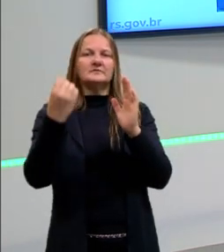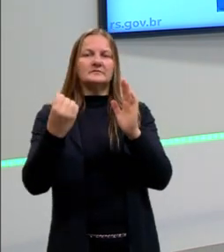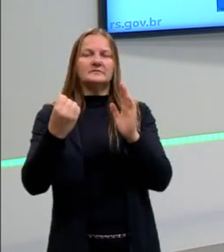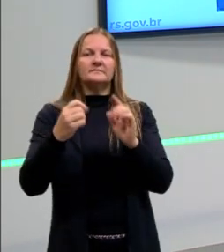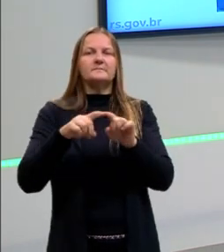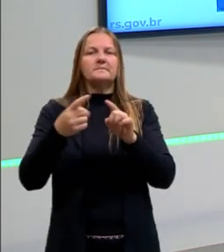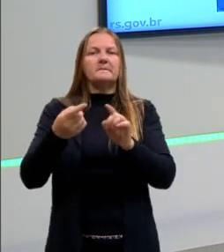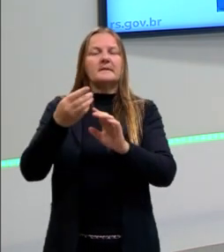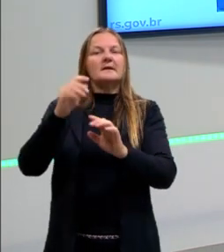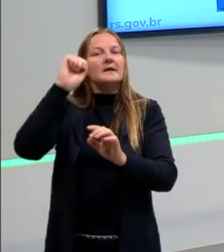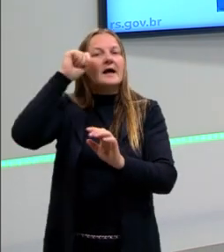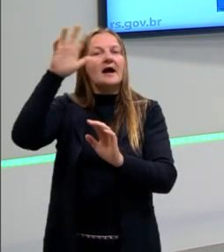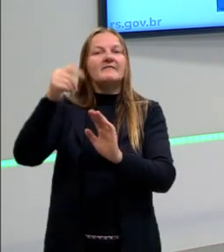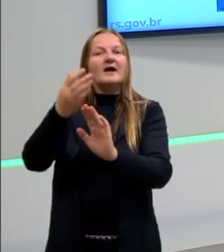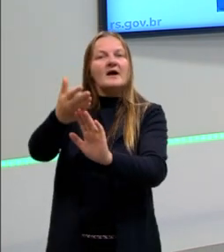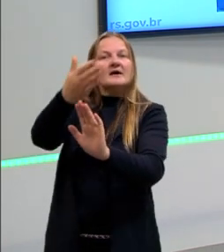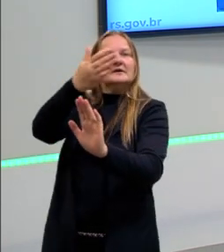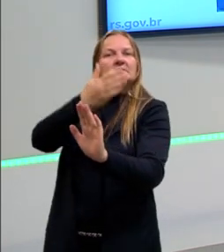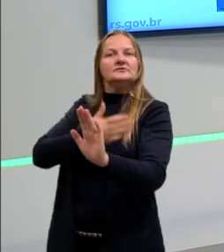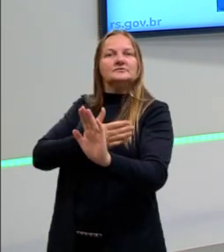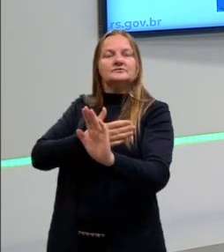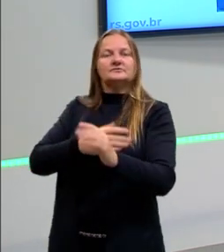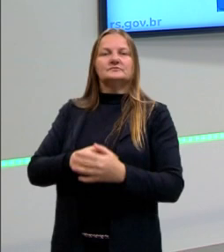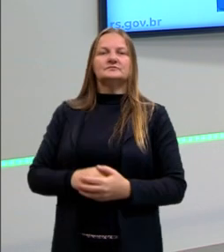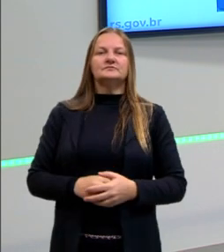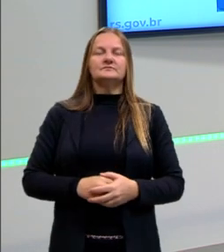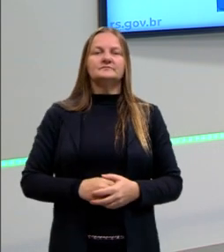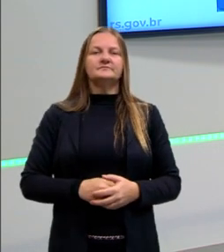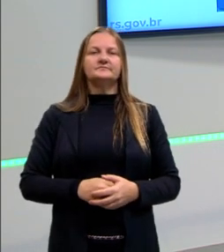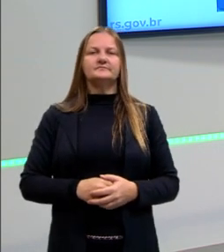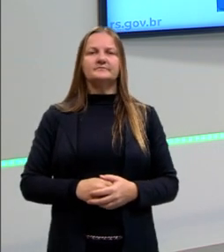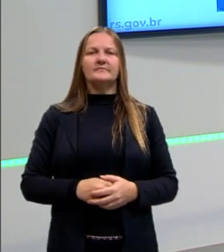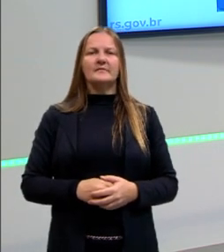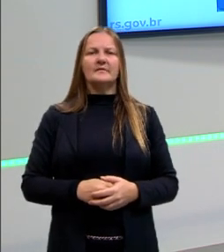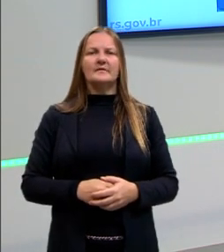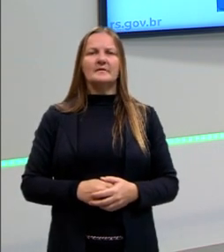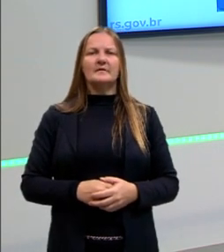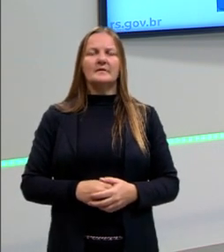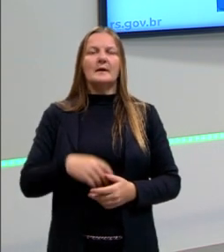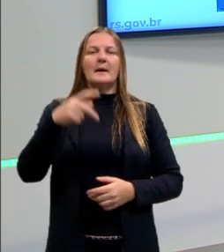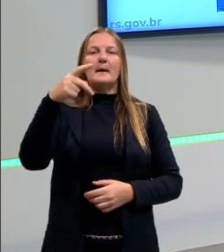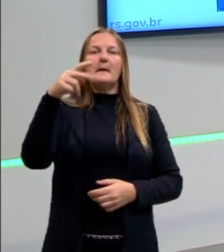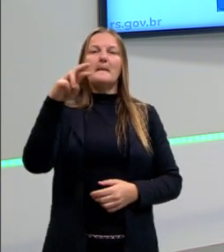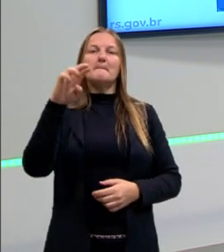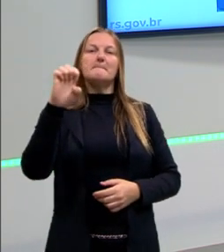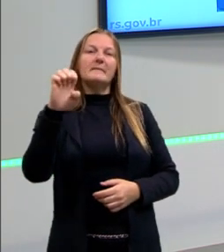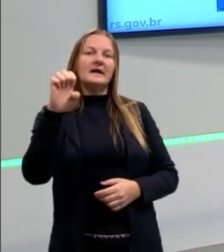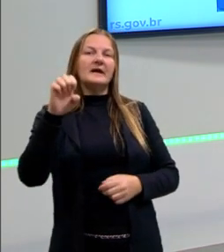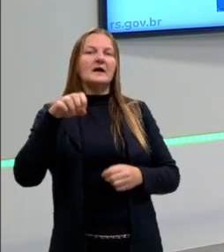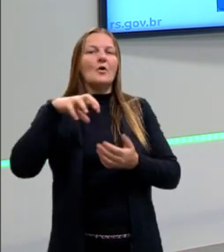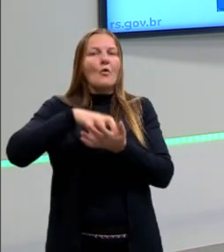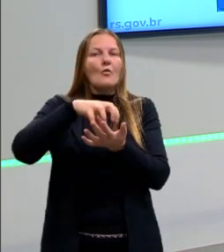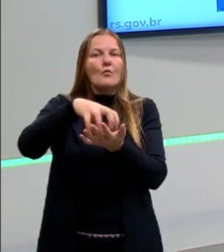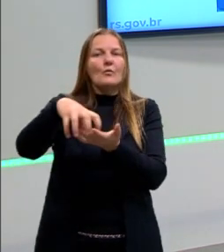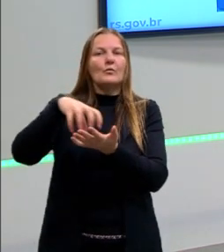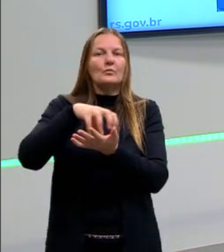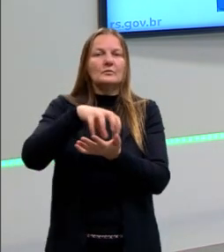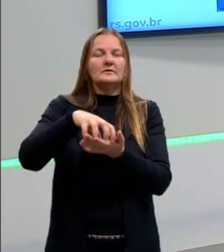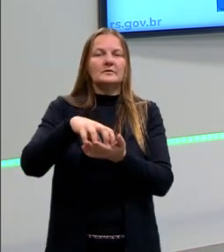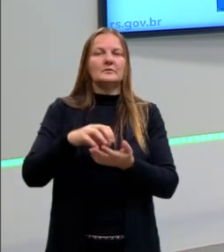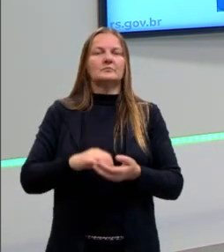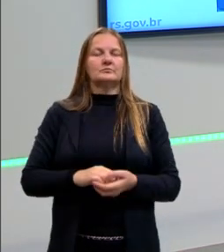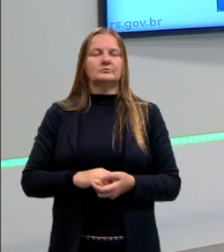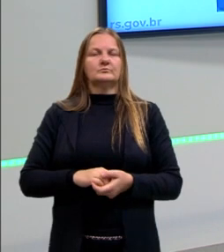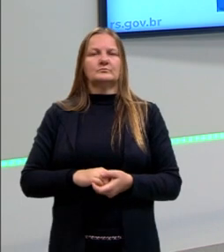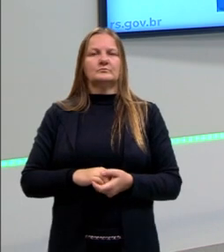Mas essa África, como é que a gente vai chamar ela? Às vezes a gente chama ela de pré-colonial, mas a gente já está caracterizando, então,